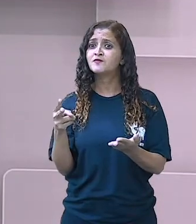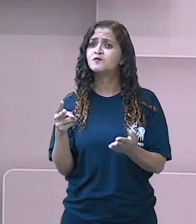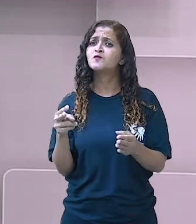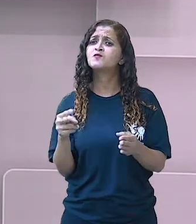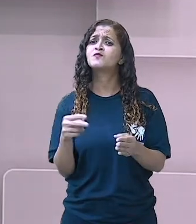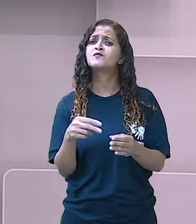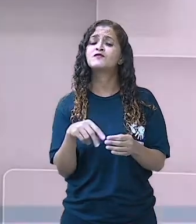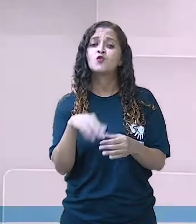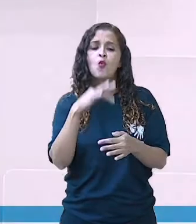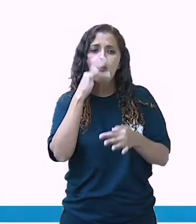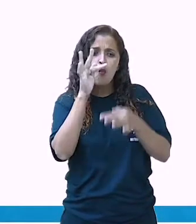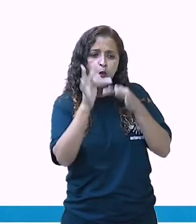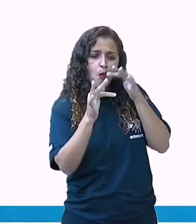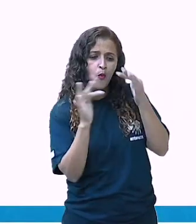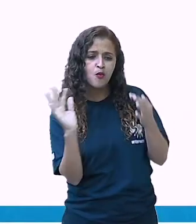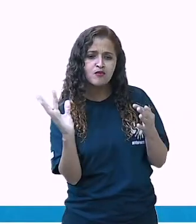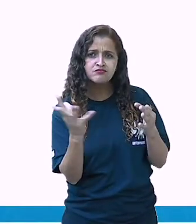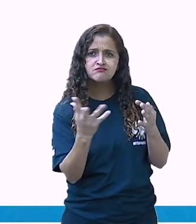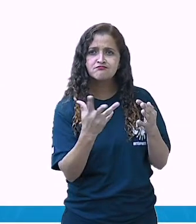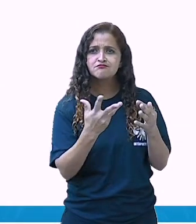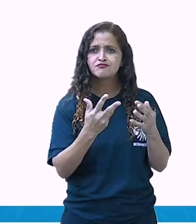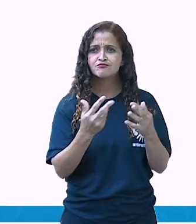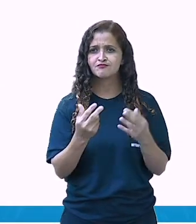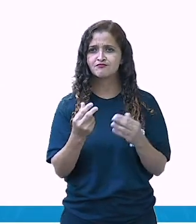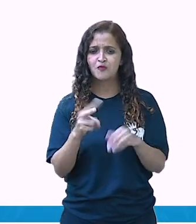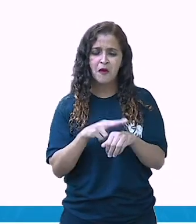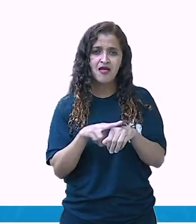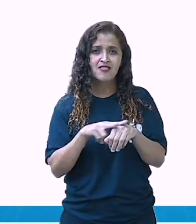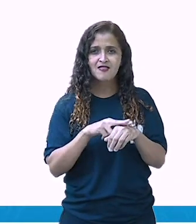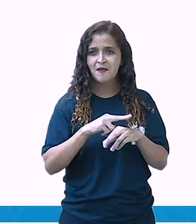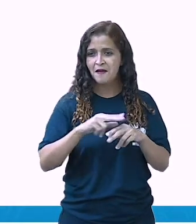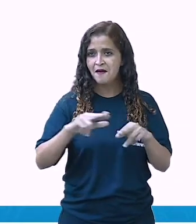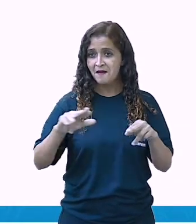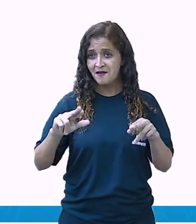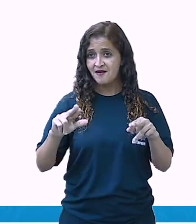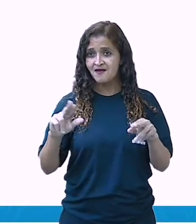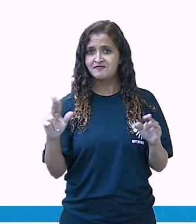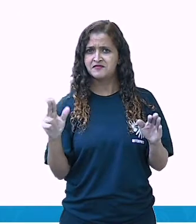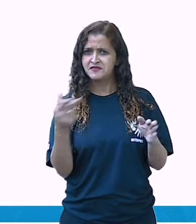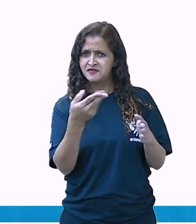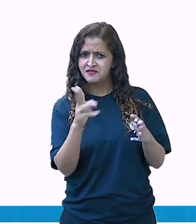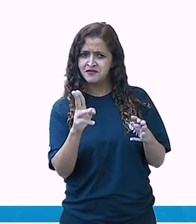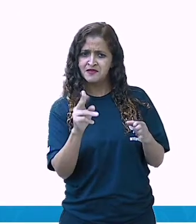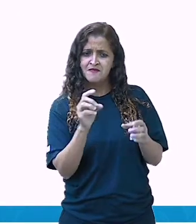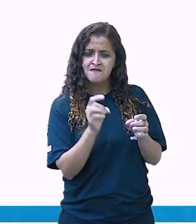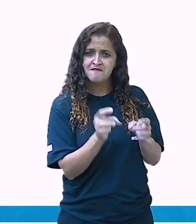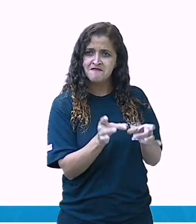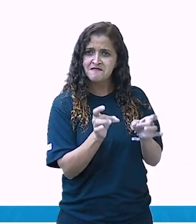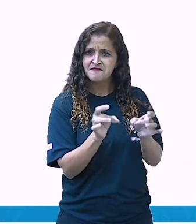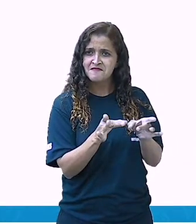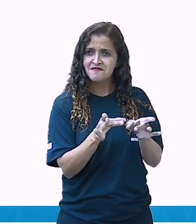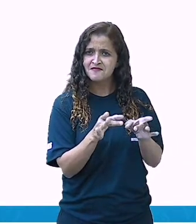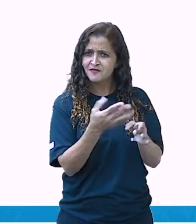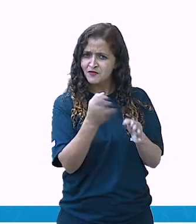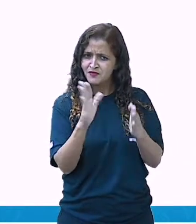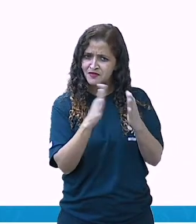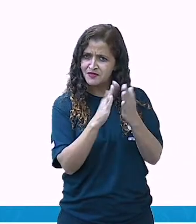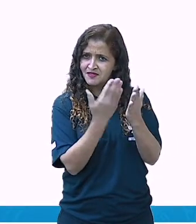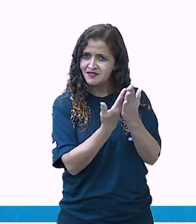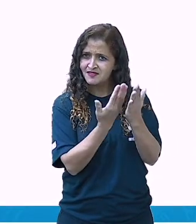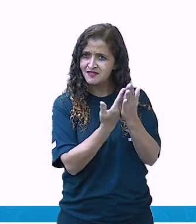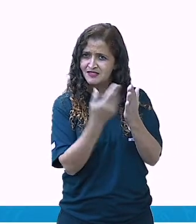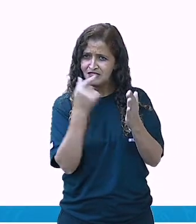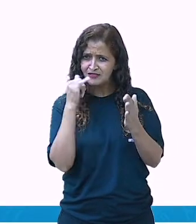Leilão de Jardim. Você já ouviu essa poesia? Na escola, né? Às vezes já teve alguma coisa aí que você já participou,